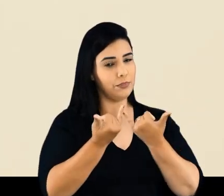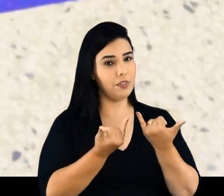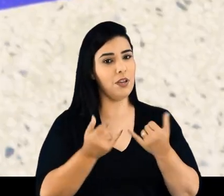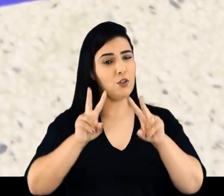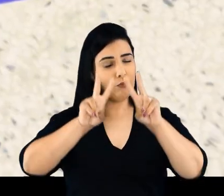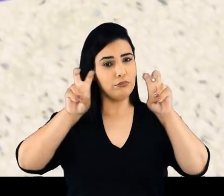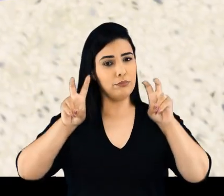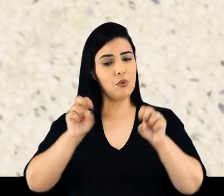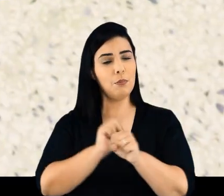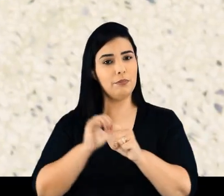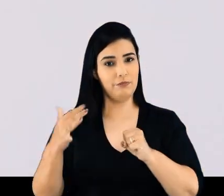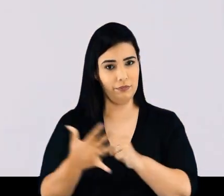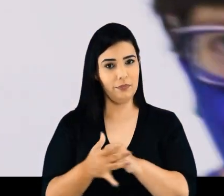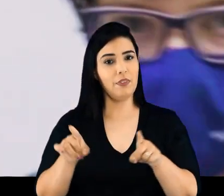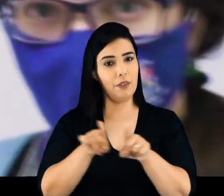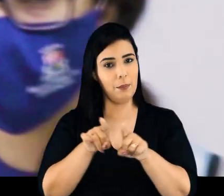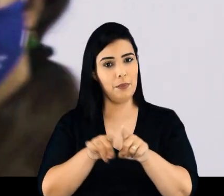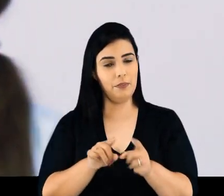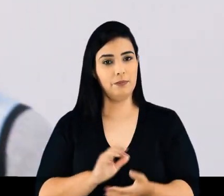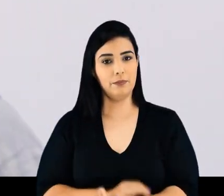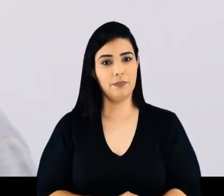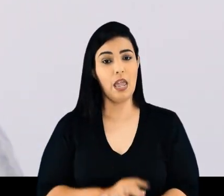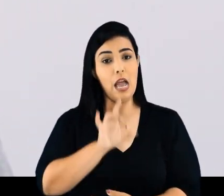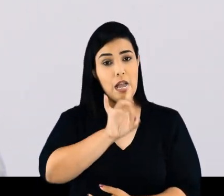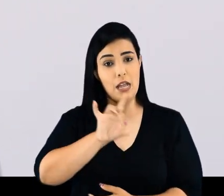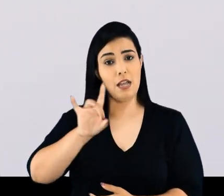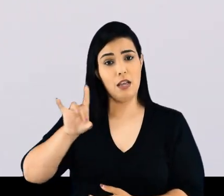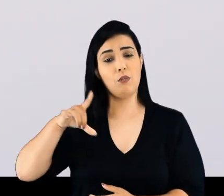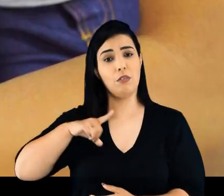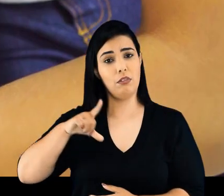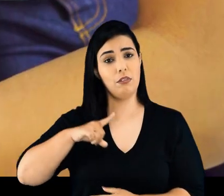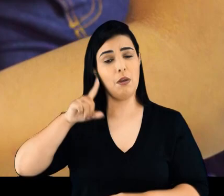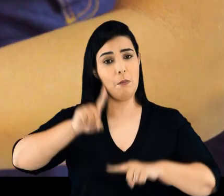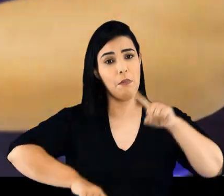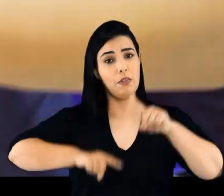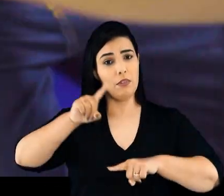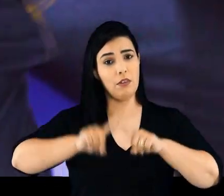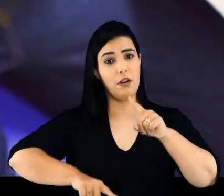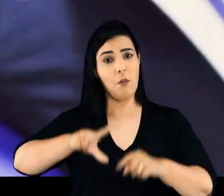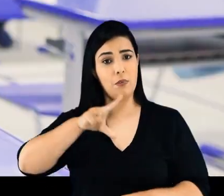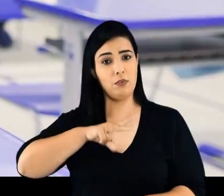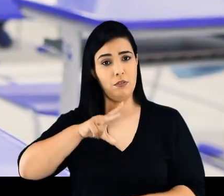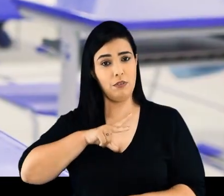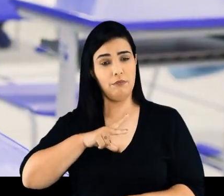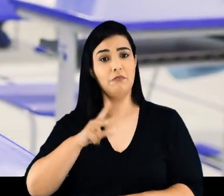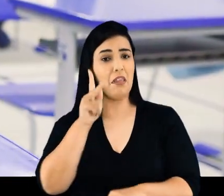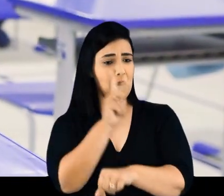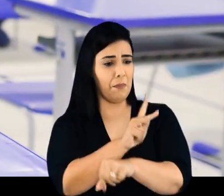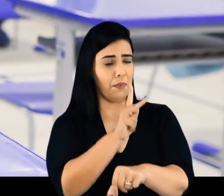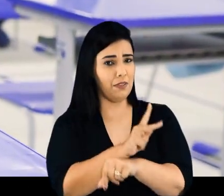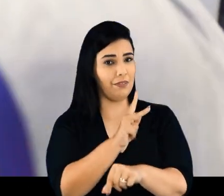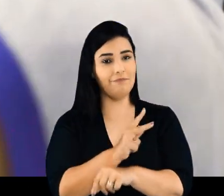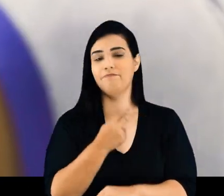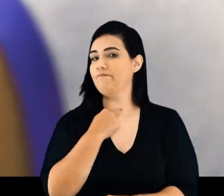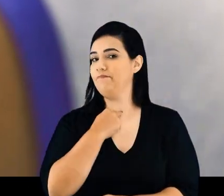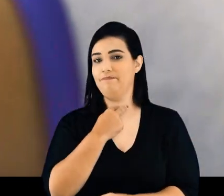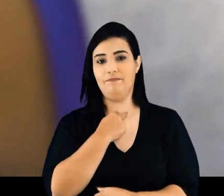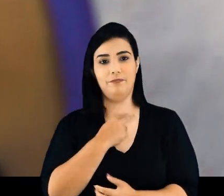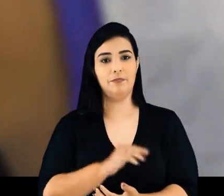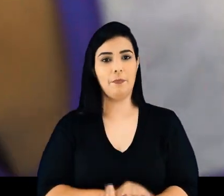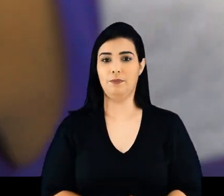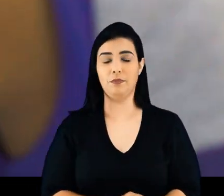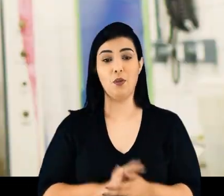Cartazes e adesivos informativos também foram providenciados. E cada um deve levar o seu material pessoal para não